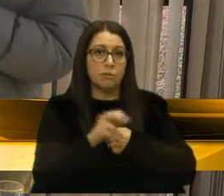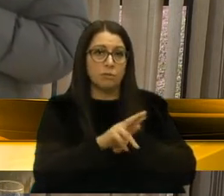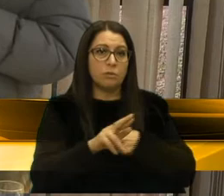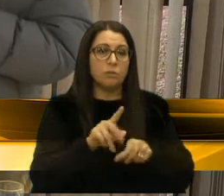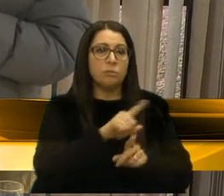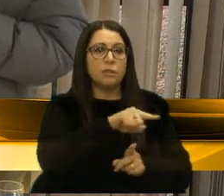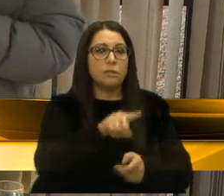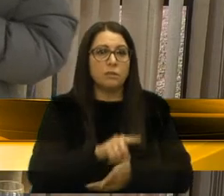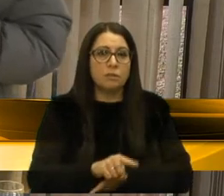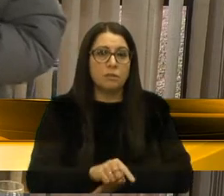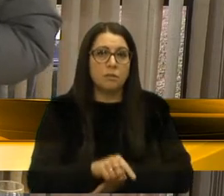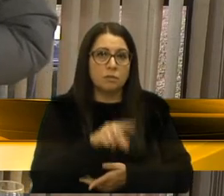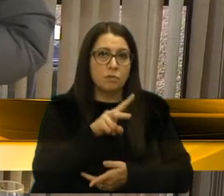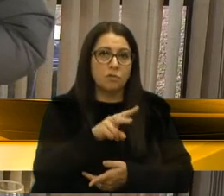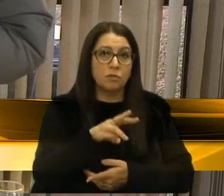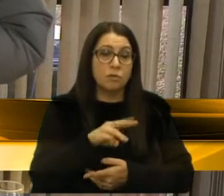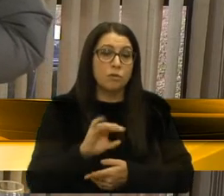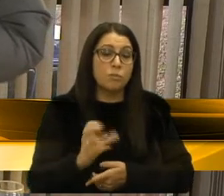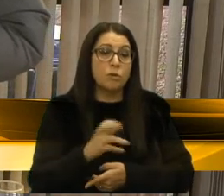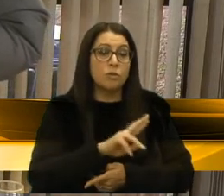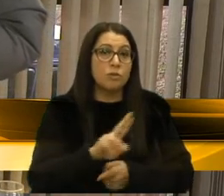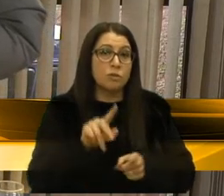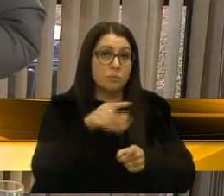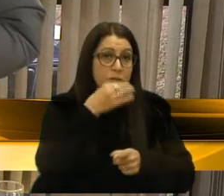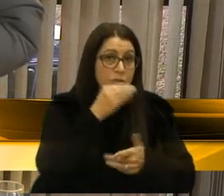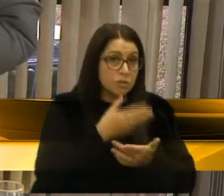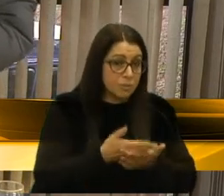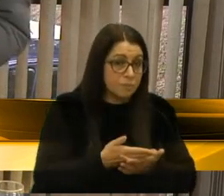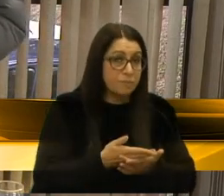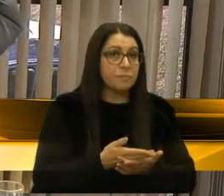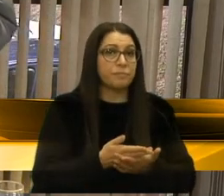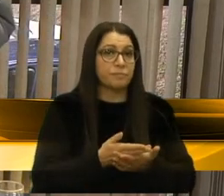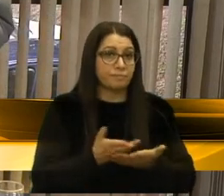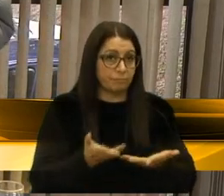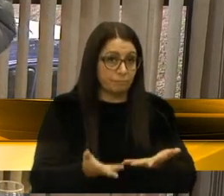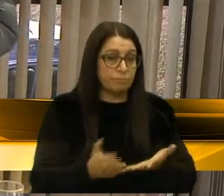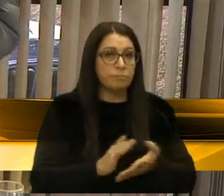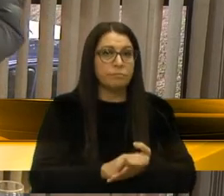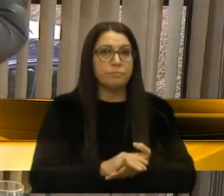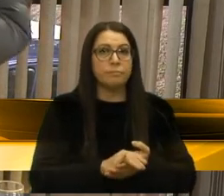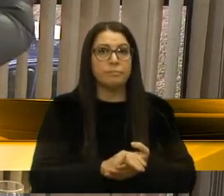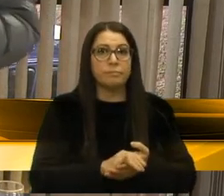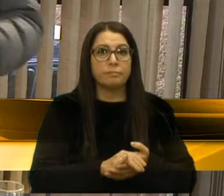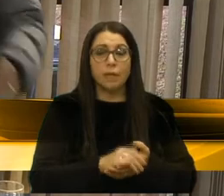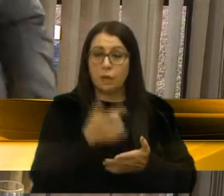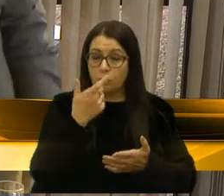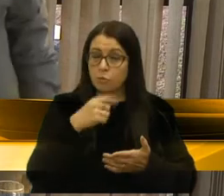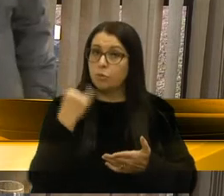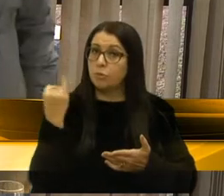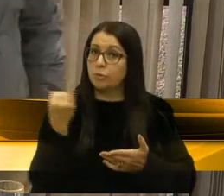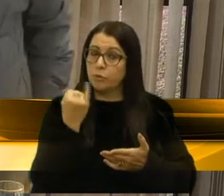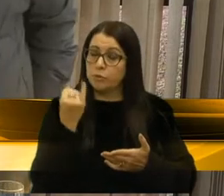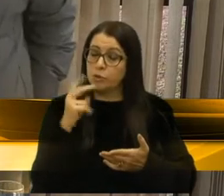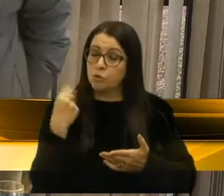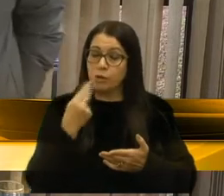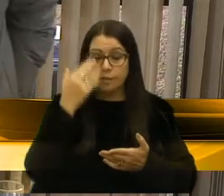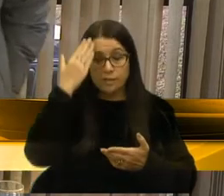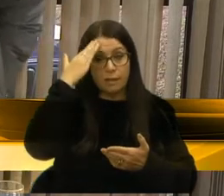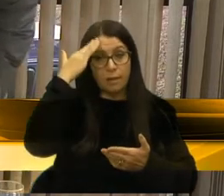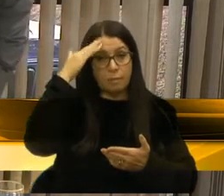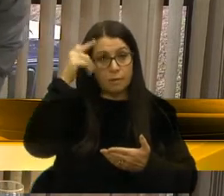virão 23 milhões para Caxias. Então, acho que é importante nós sabermos